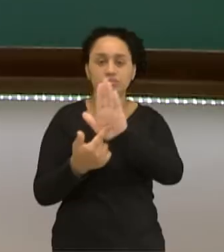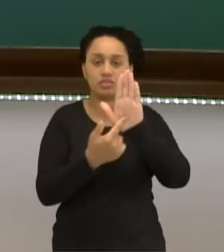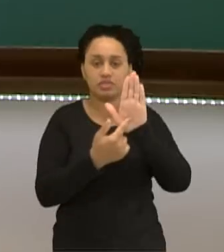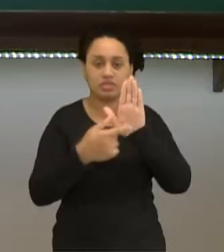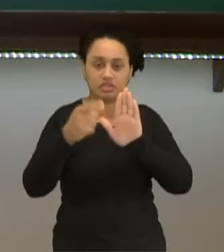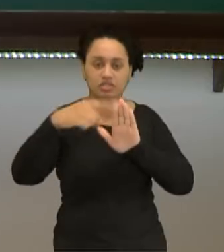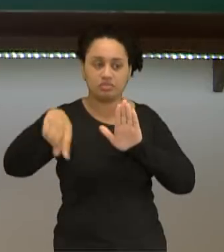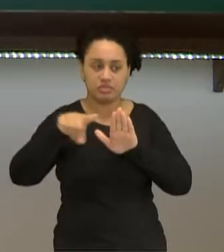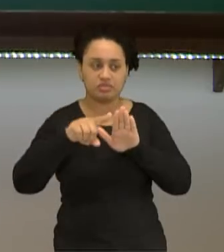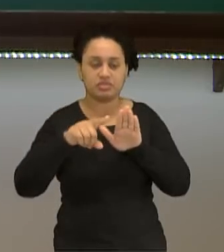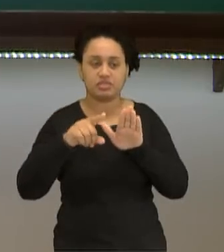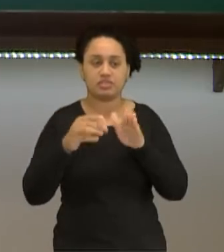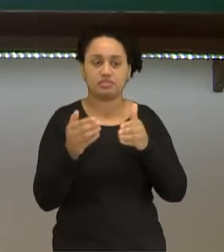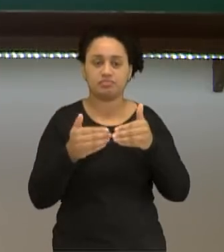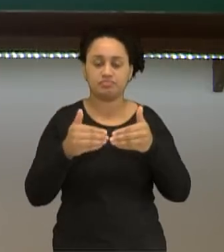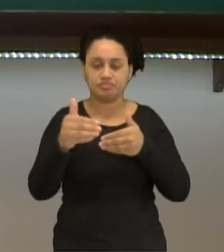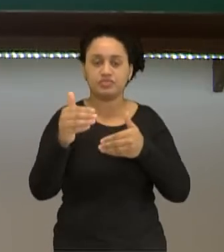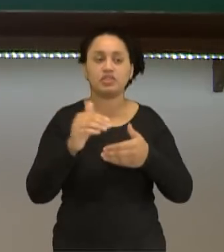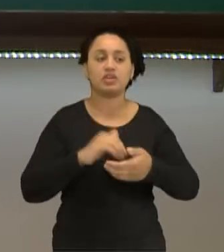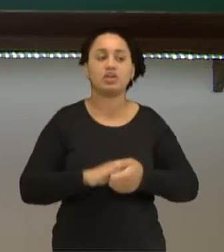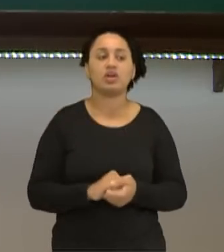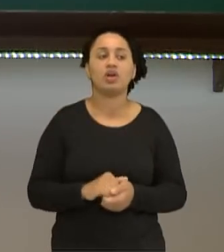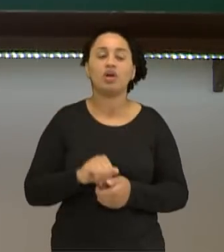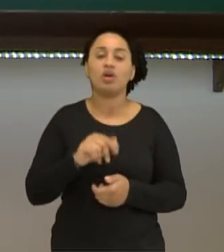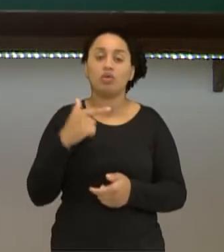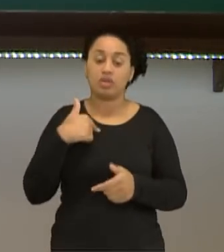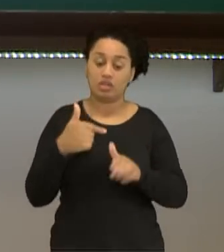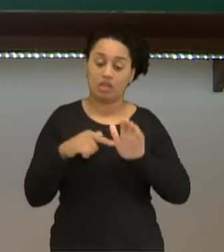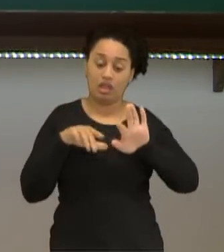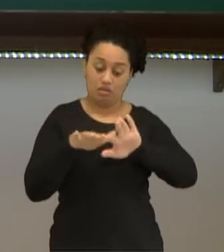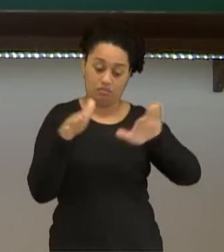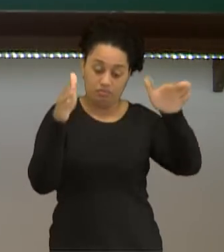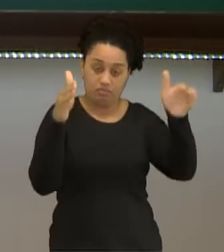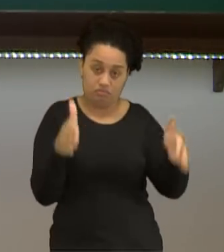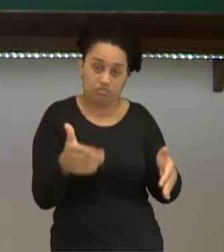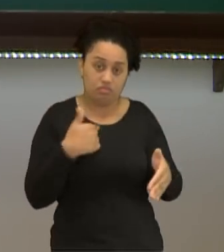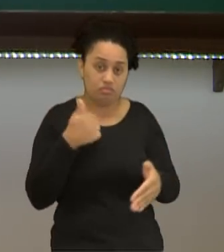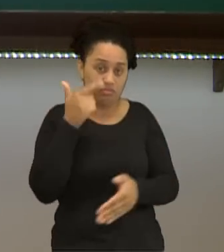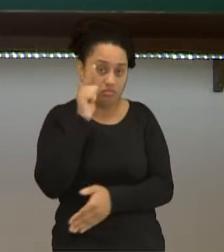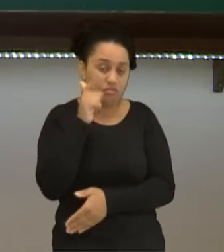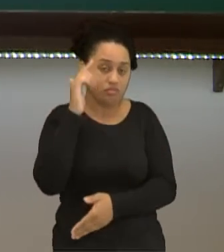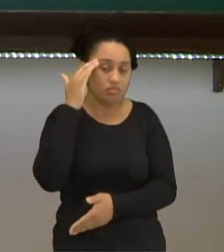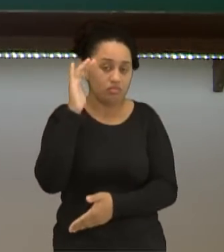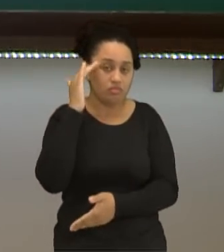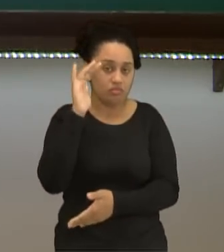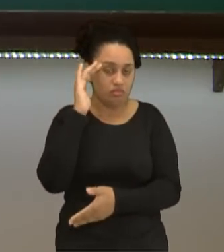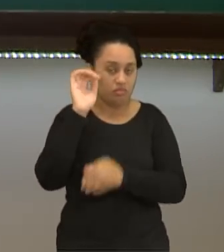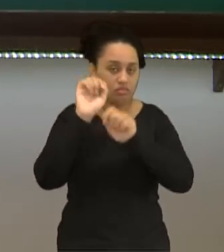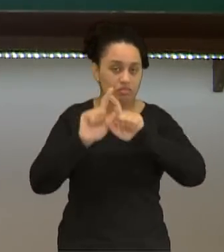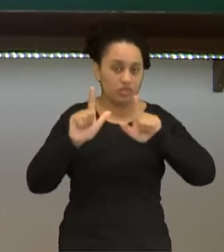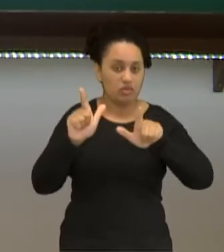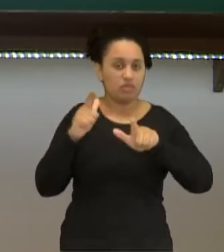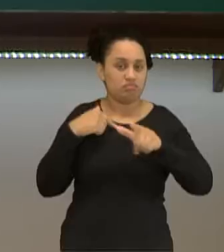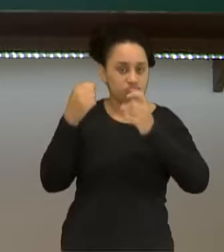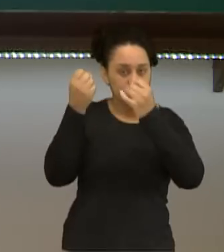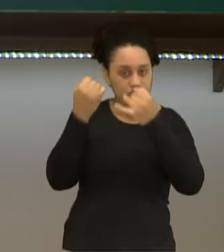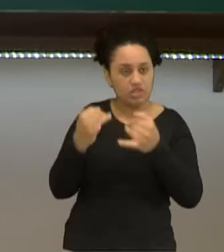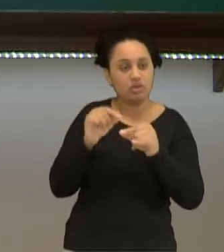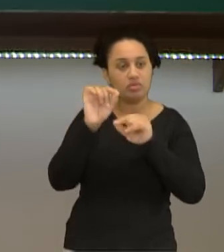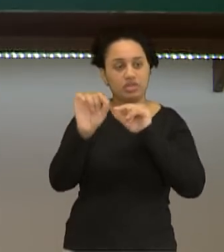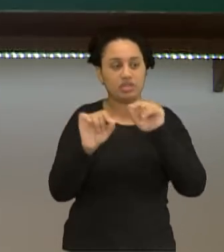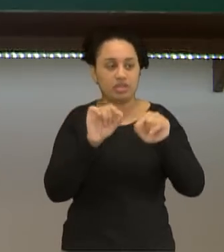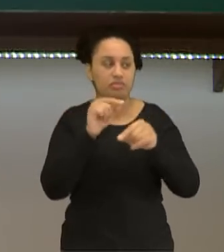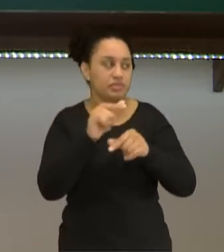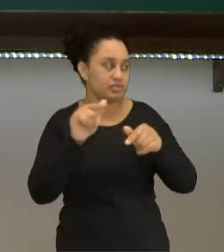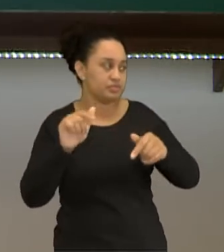já na sequência, através disso que eu trouxe na bancada aqui. Vocês vão entender melhor tudo isso que eu tentei explicar. O são eletrólitos